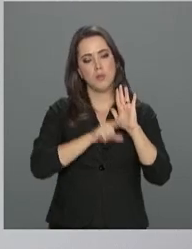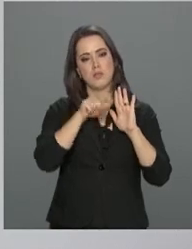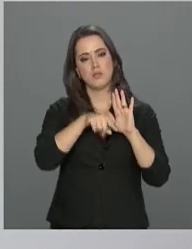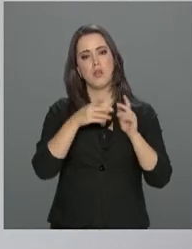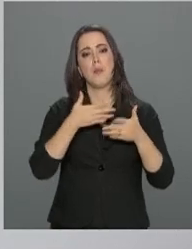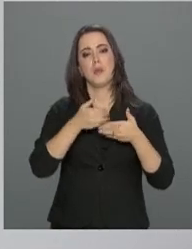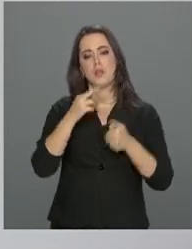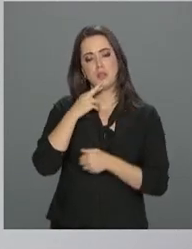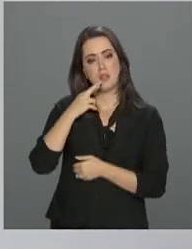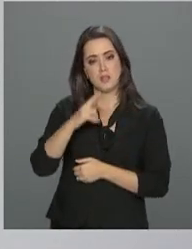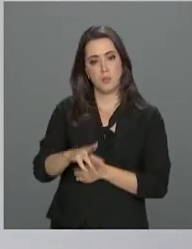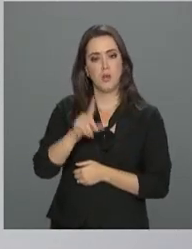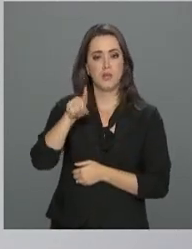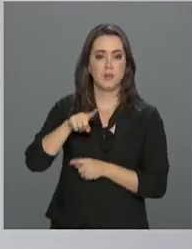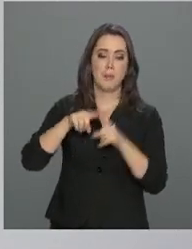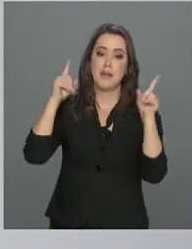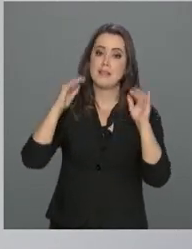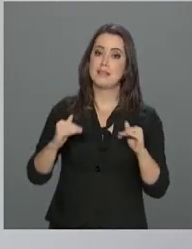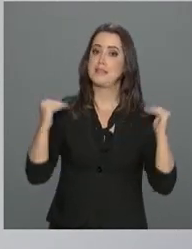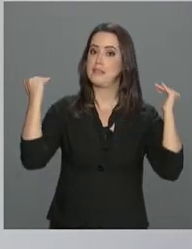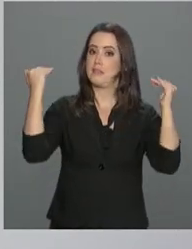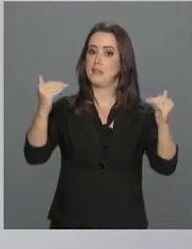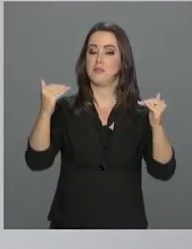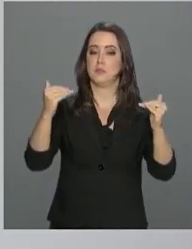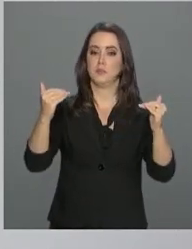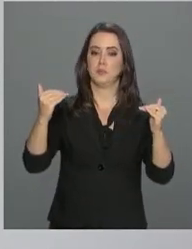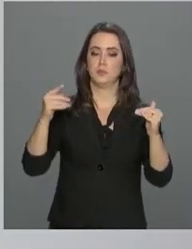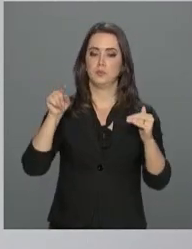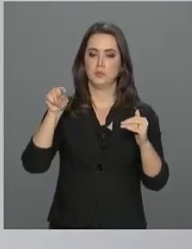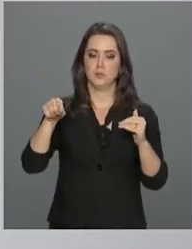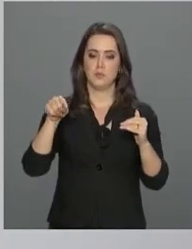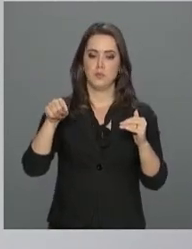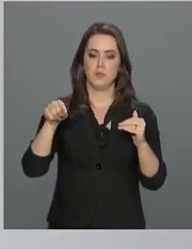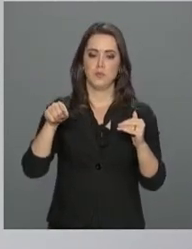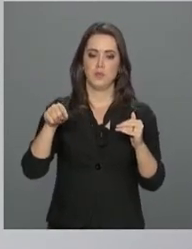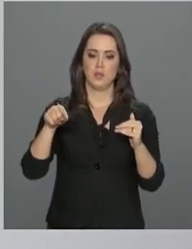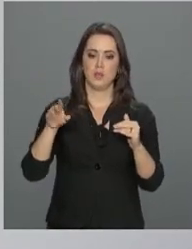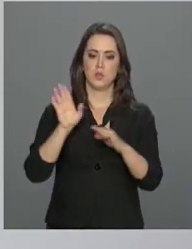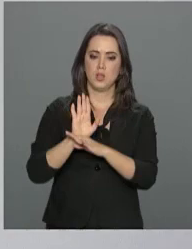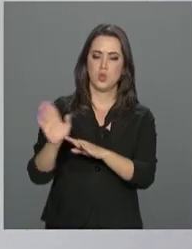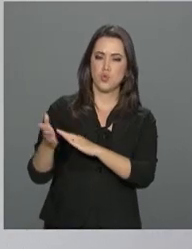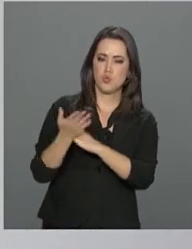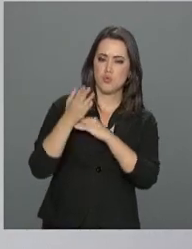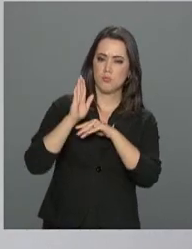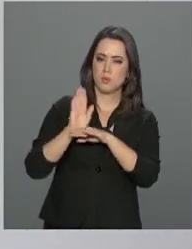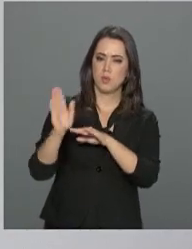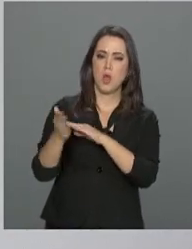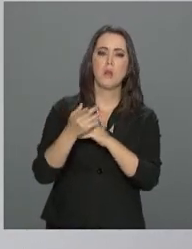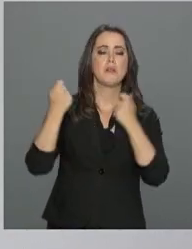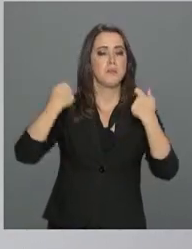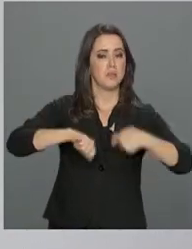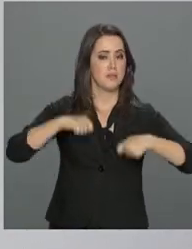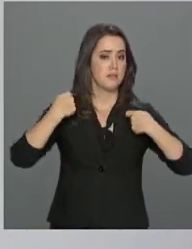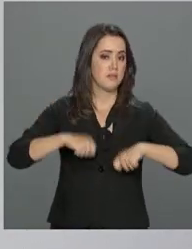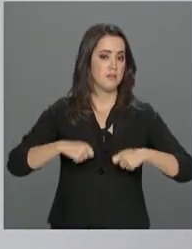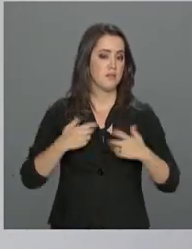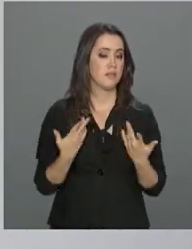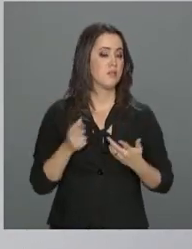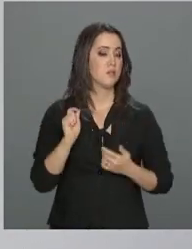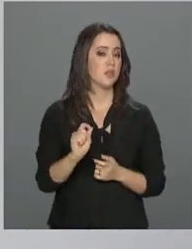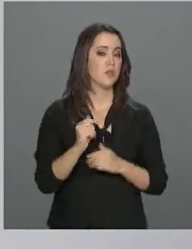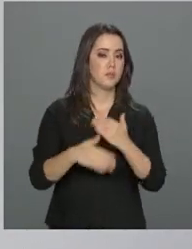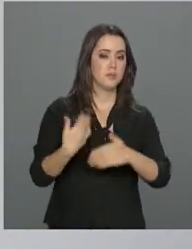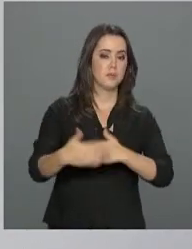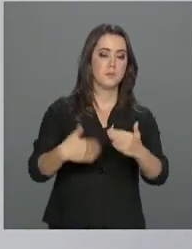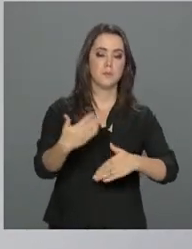melhores soluções, mas, sobretudo, na cooperação necessária para